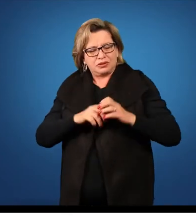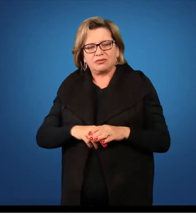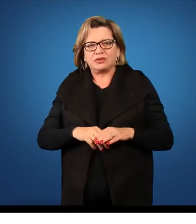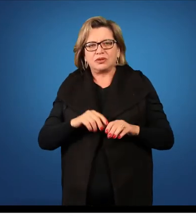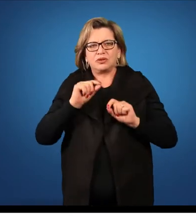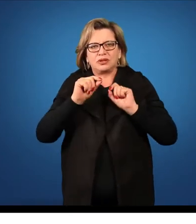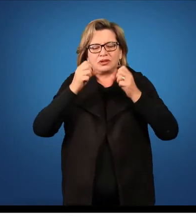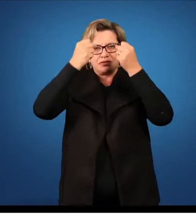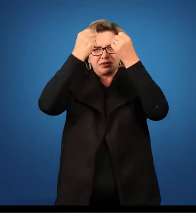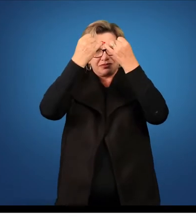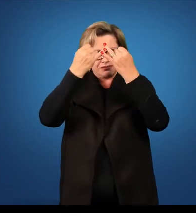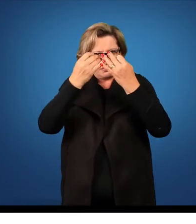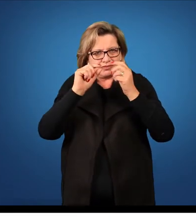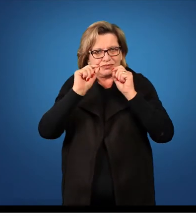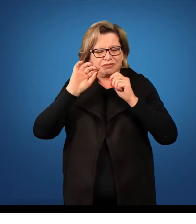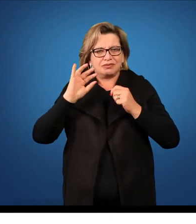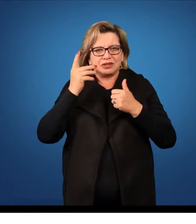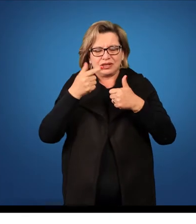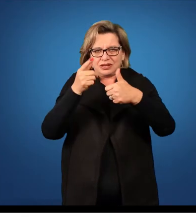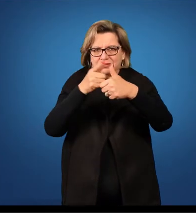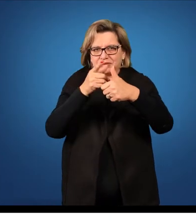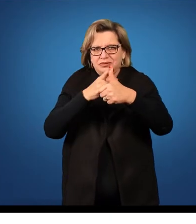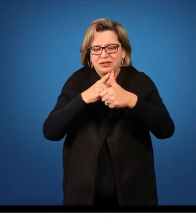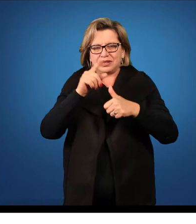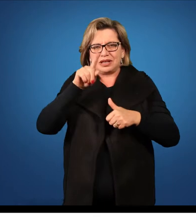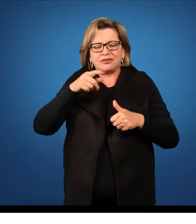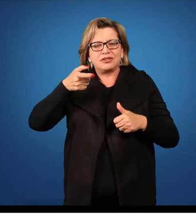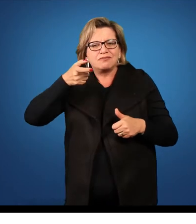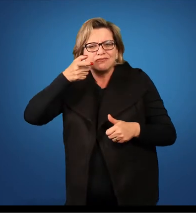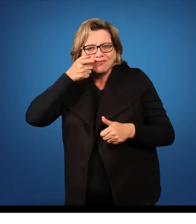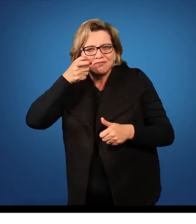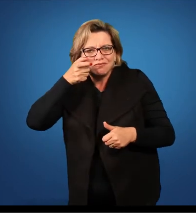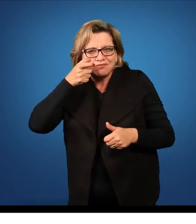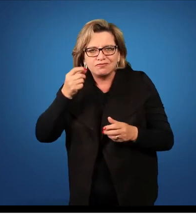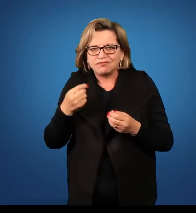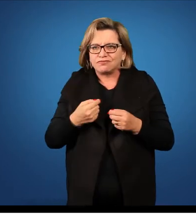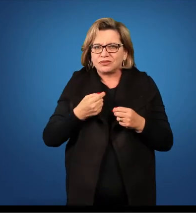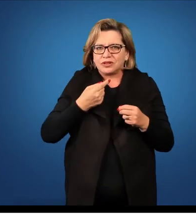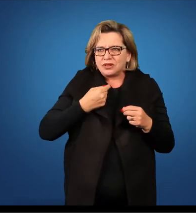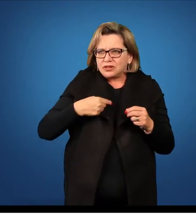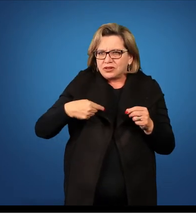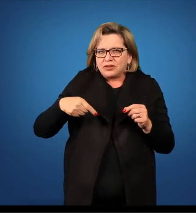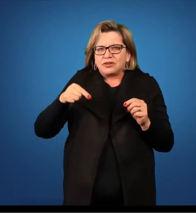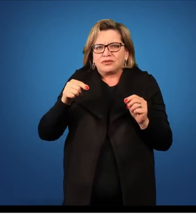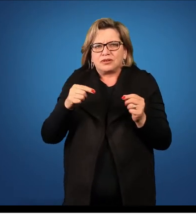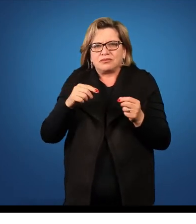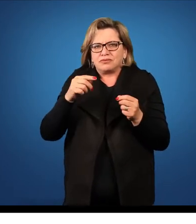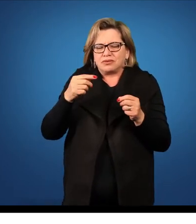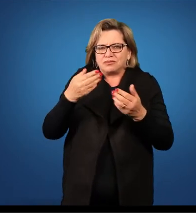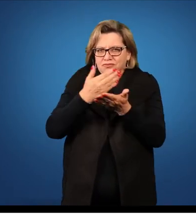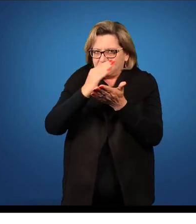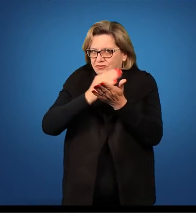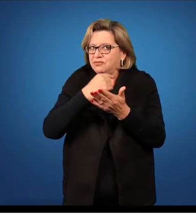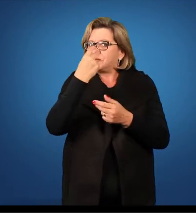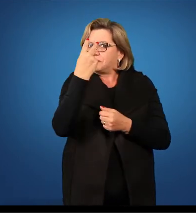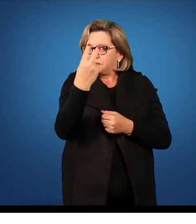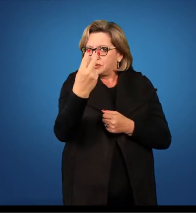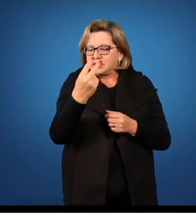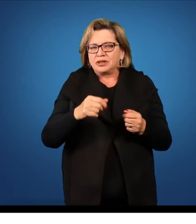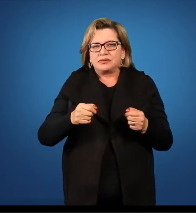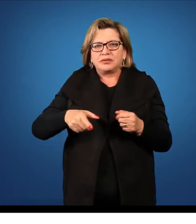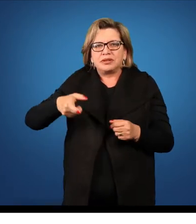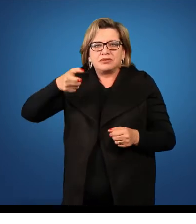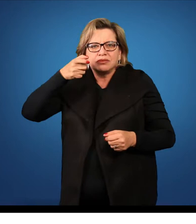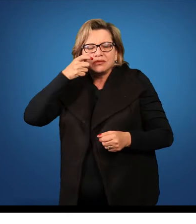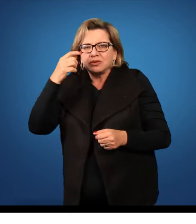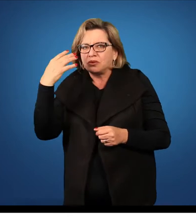que vai ocorrer em cada fase. A fase 1 é a fase de observação. Nós vamos fazer ela em dois momentos. A observação